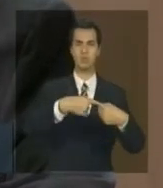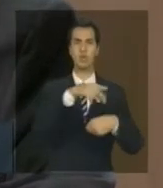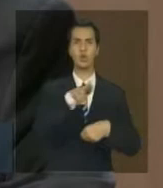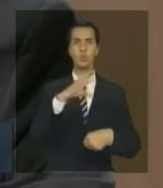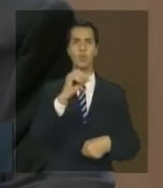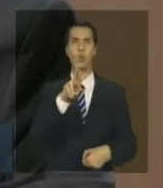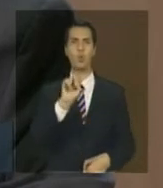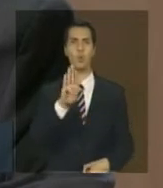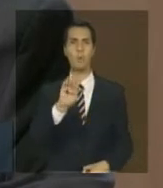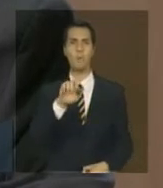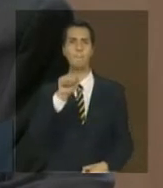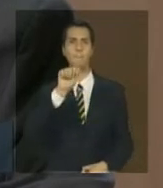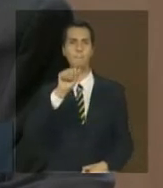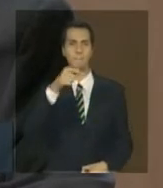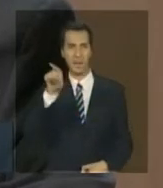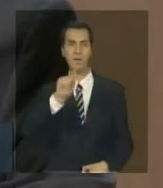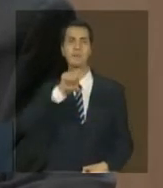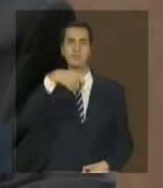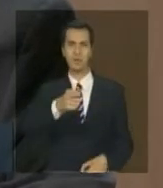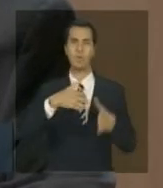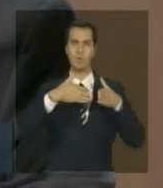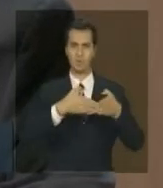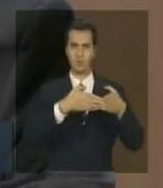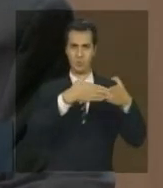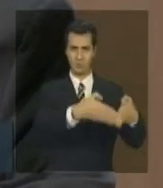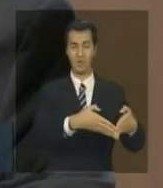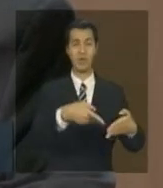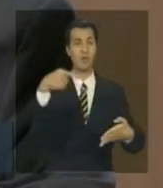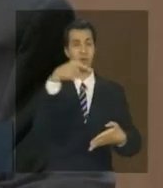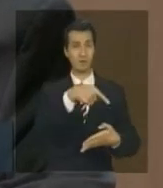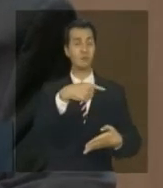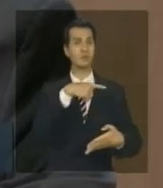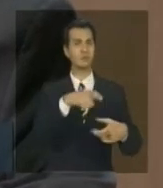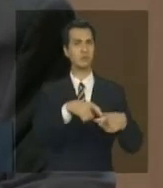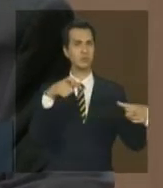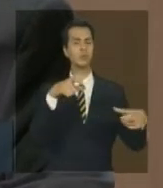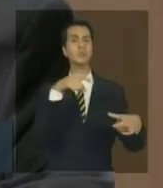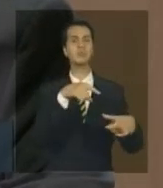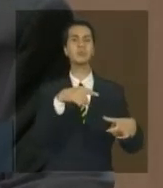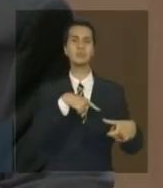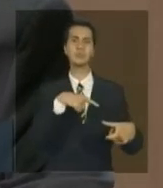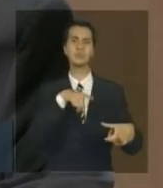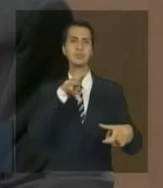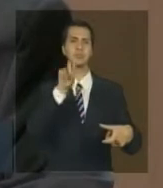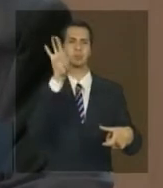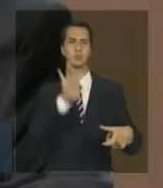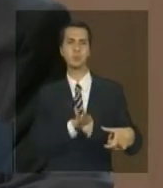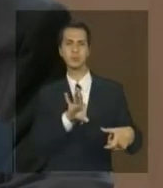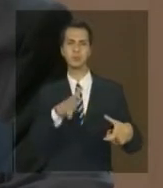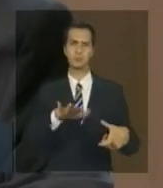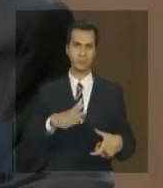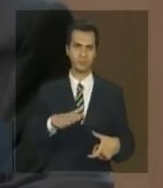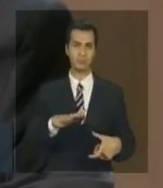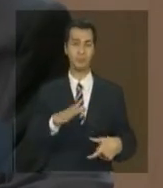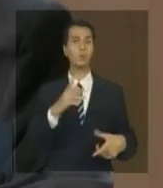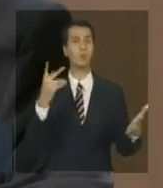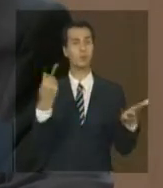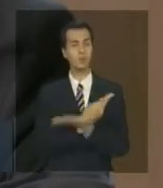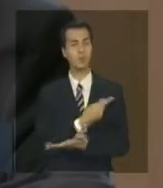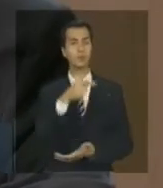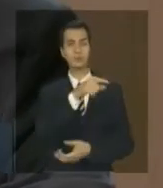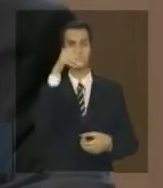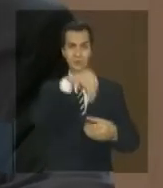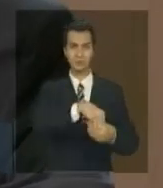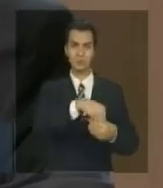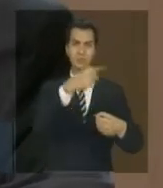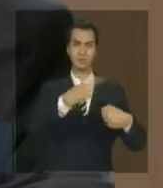quer dizer, quase sozinho o município representa quase metade do bioma. Então, a maior parte do desmatamento ocorreu no município